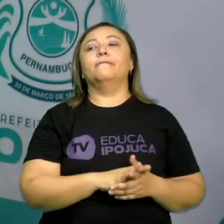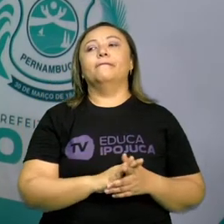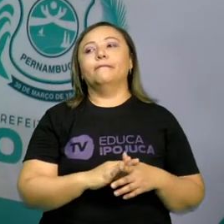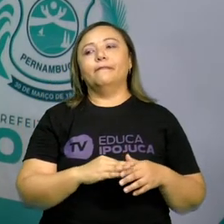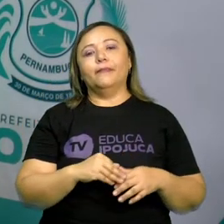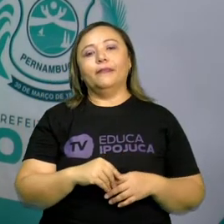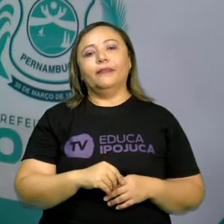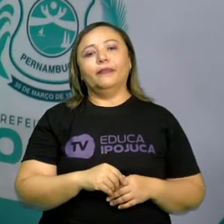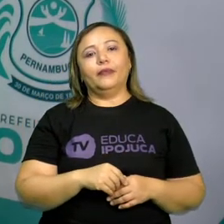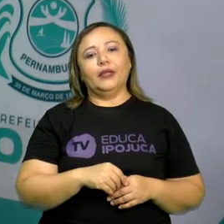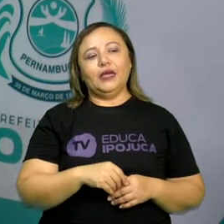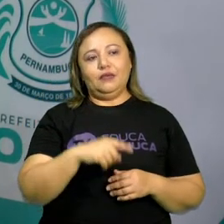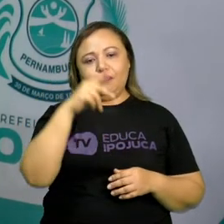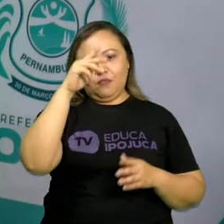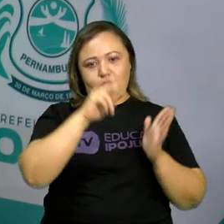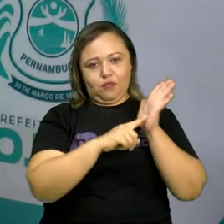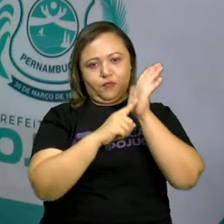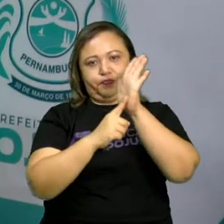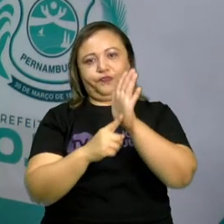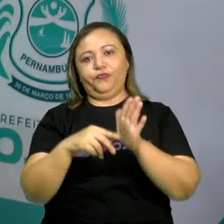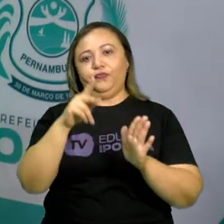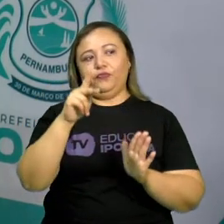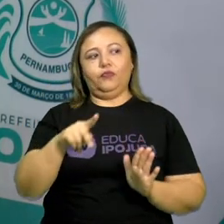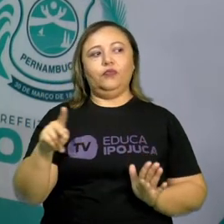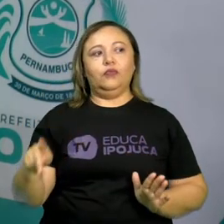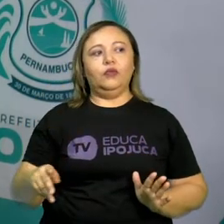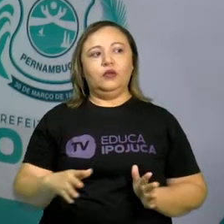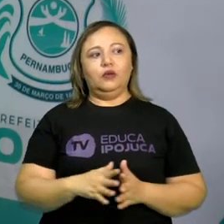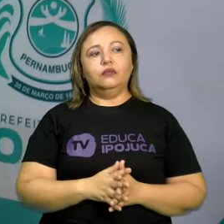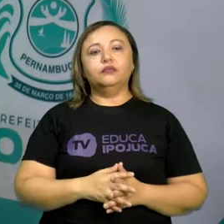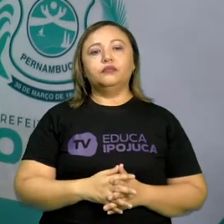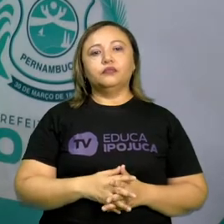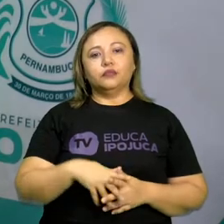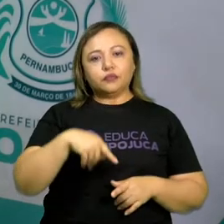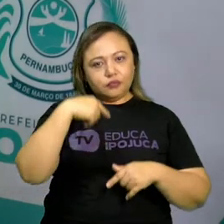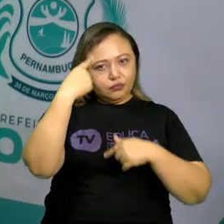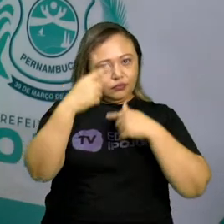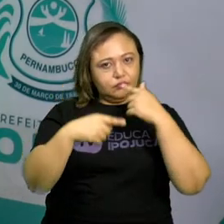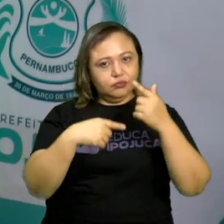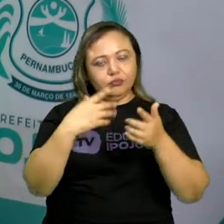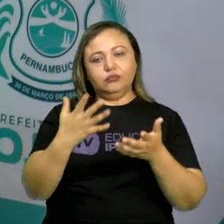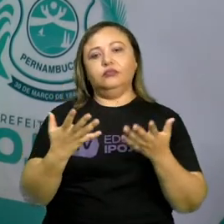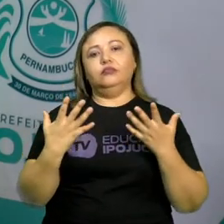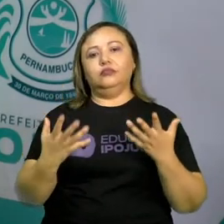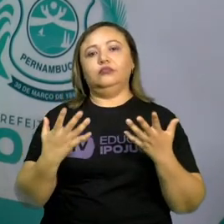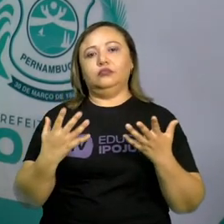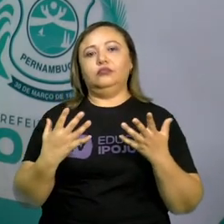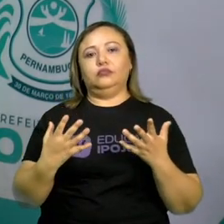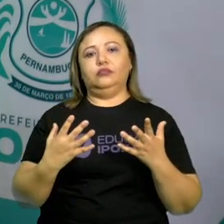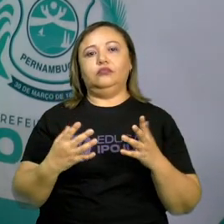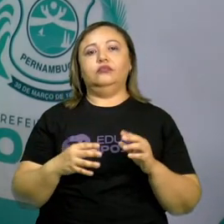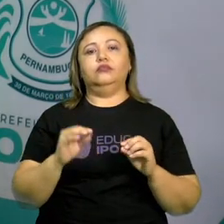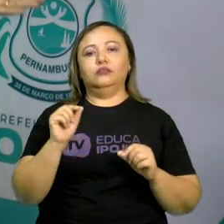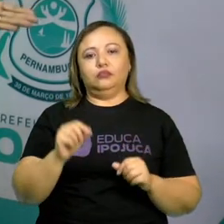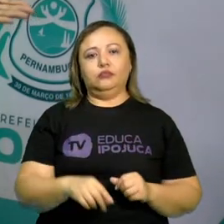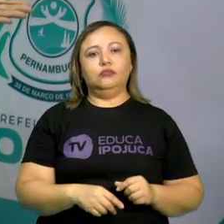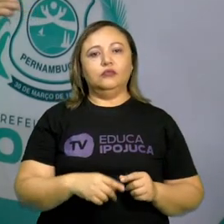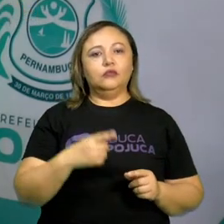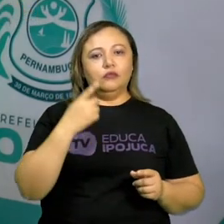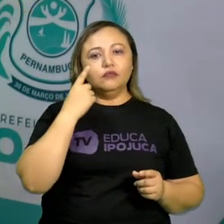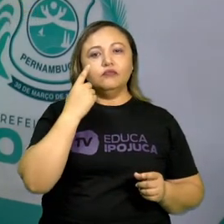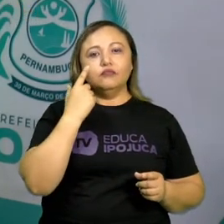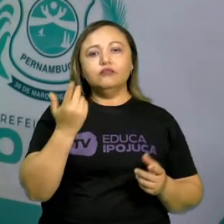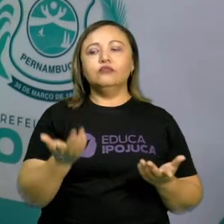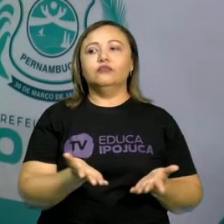ficar uma beleza. Depois eu estou querendo ver essas artes. Como é que eu vou ver essas artes? Faça um